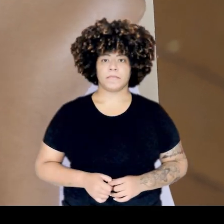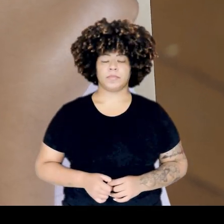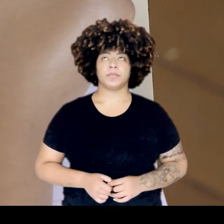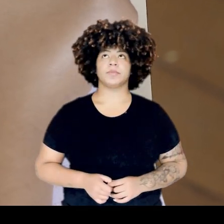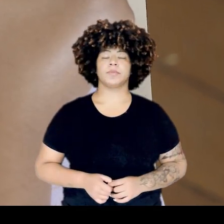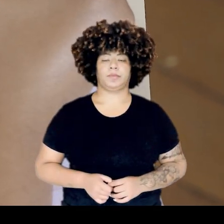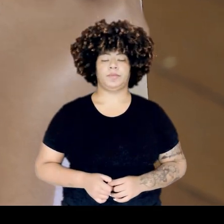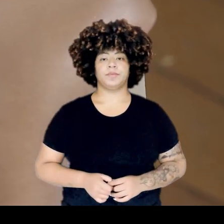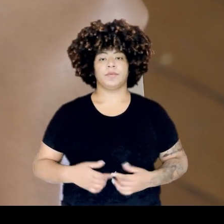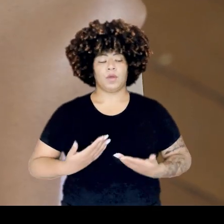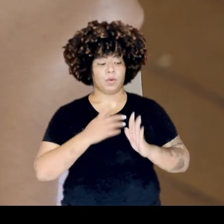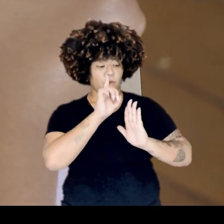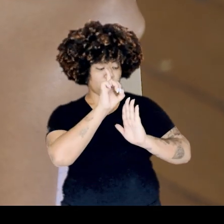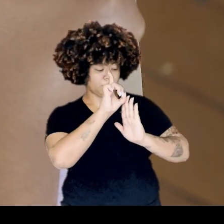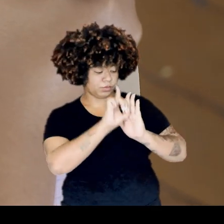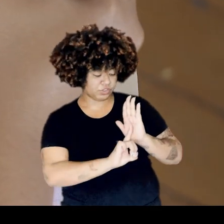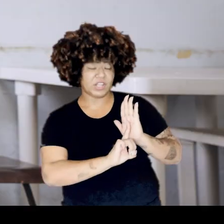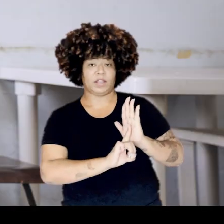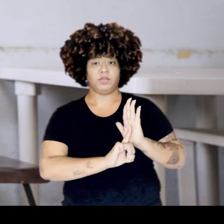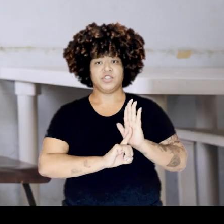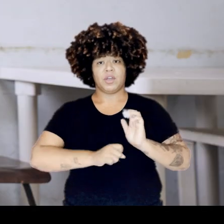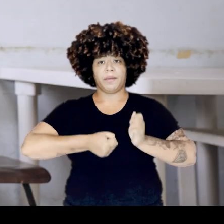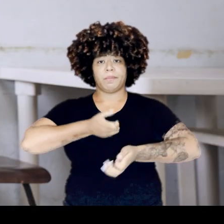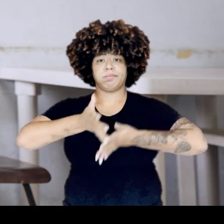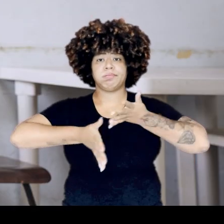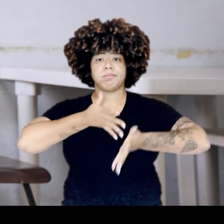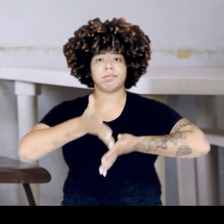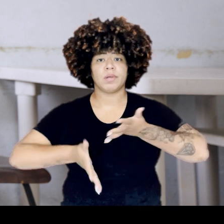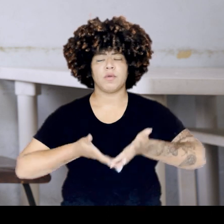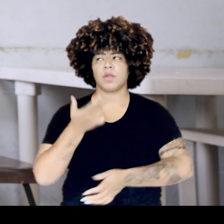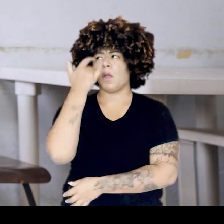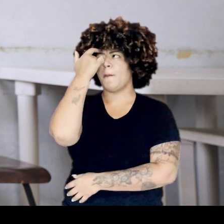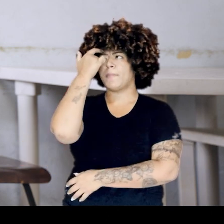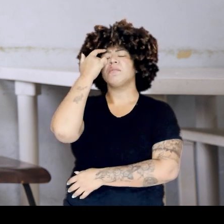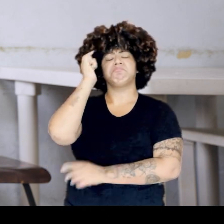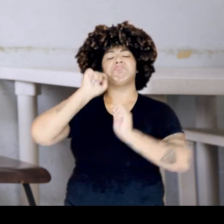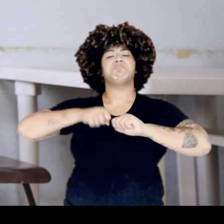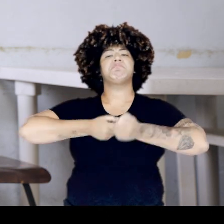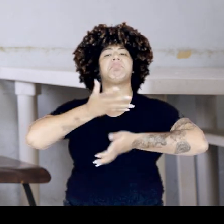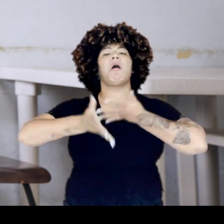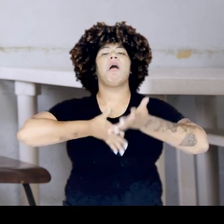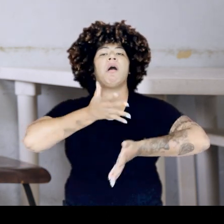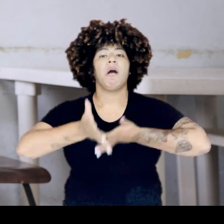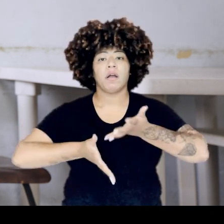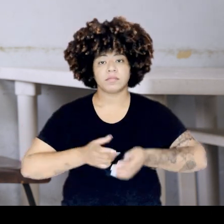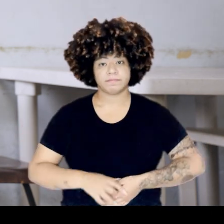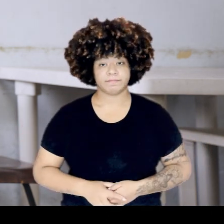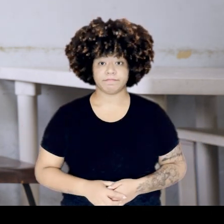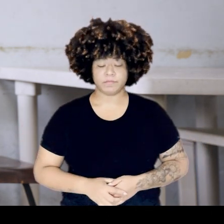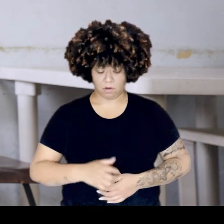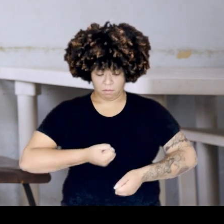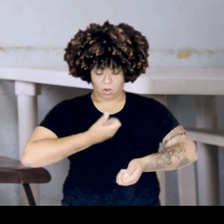O direito é de fala, eu dizer tudo o que eu penso, eu poder falar, me